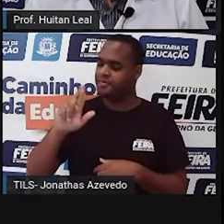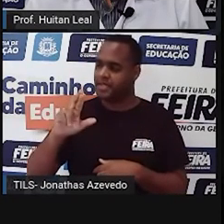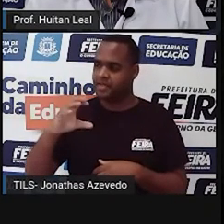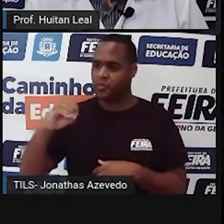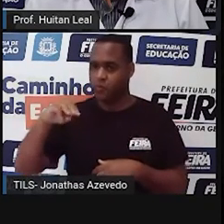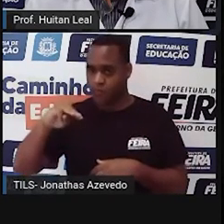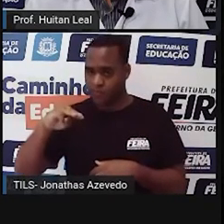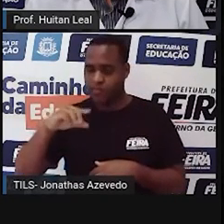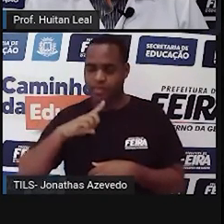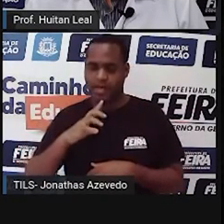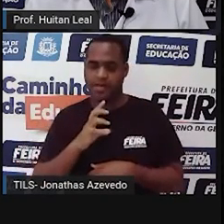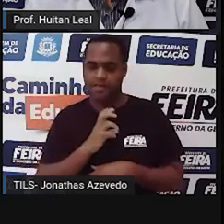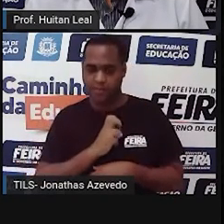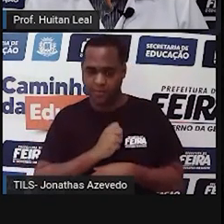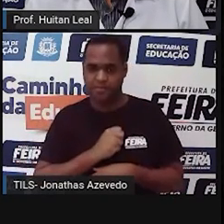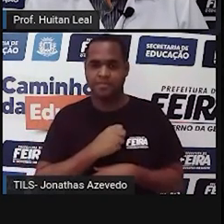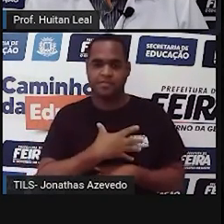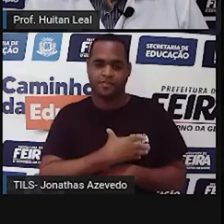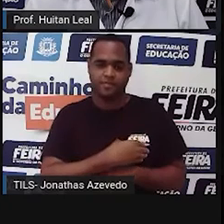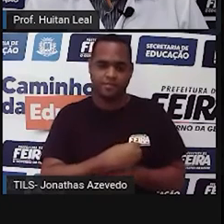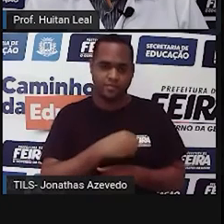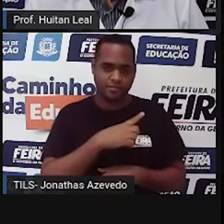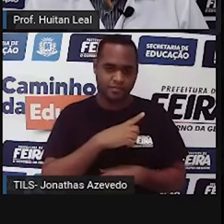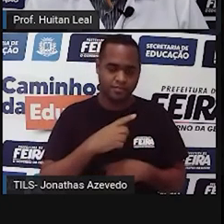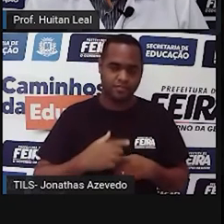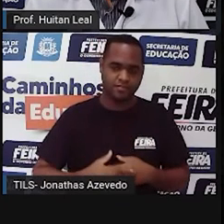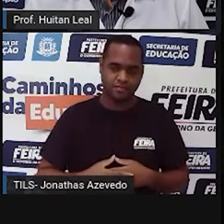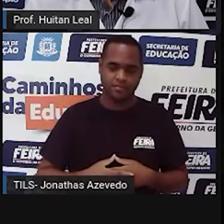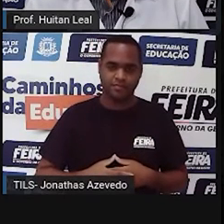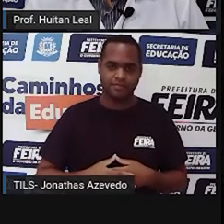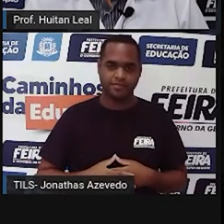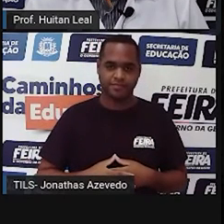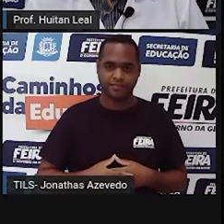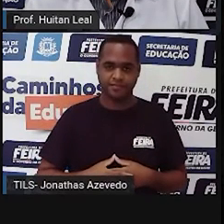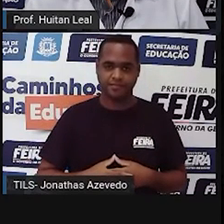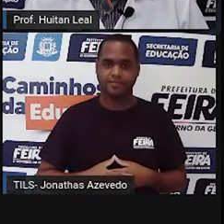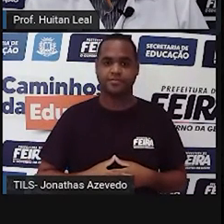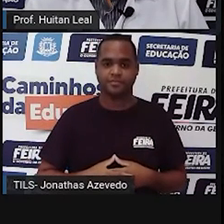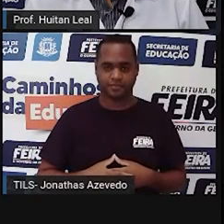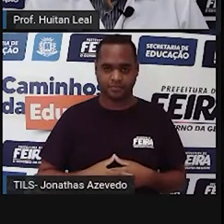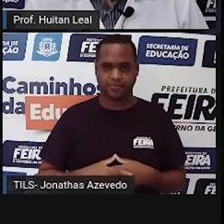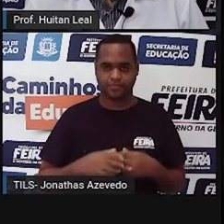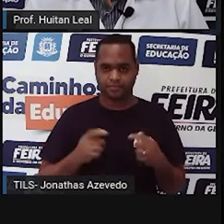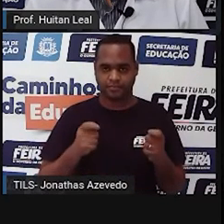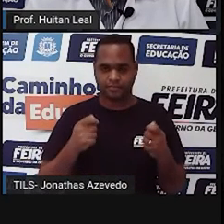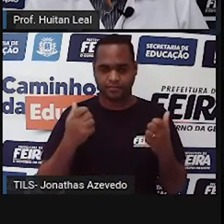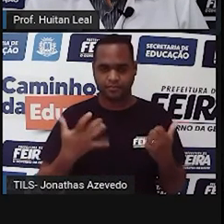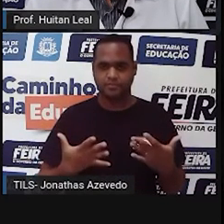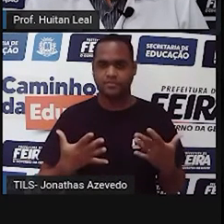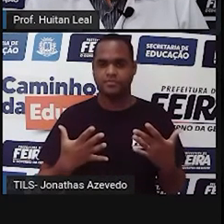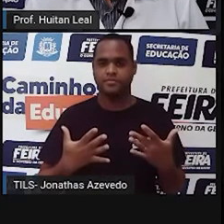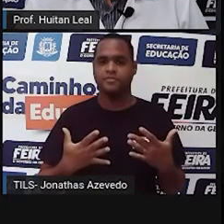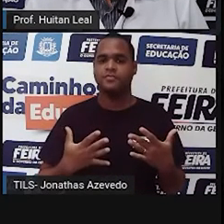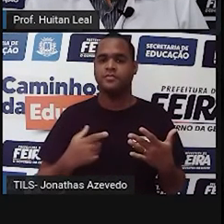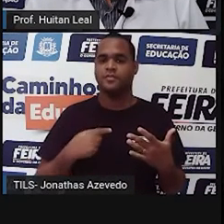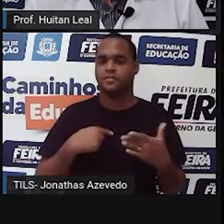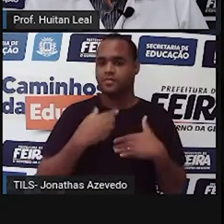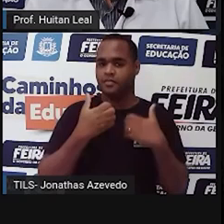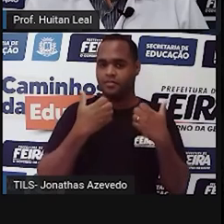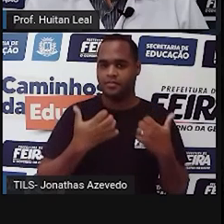amor para com seu filho. Quando ele indicar tempo futuro, seria daqui a